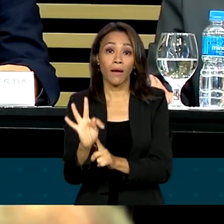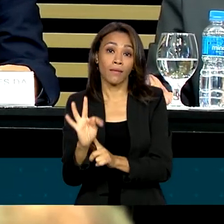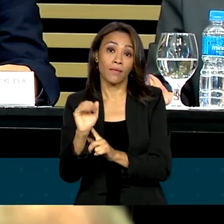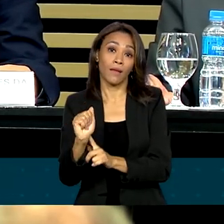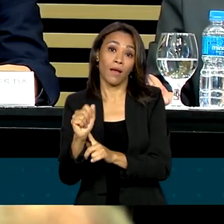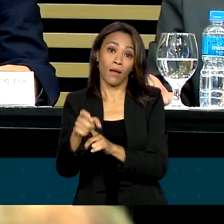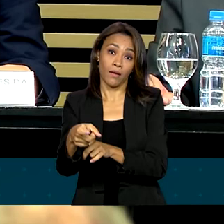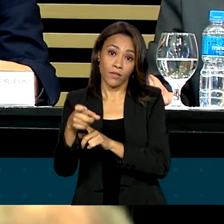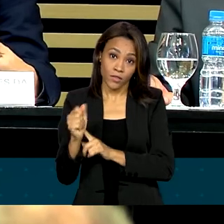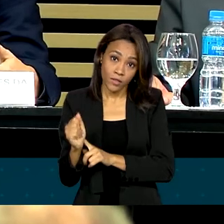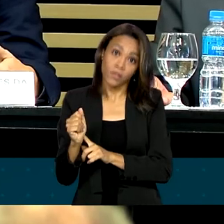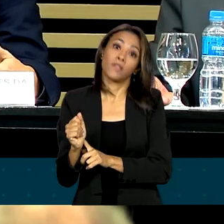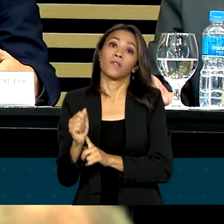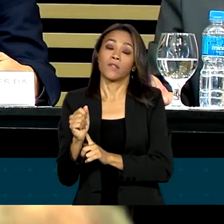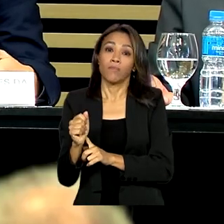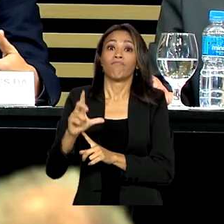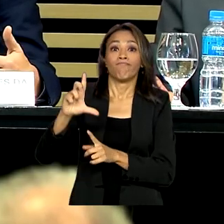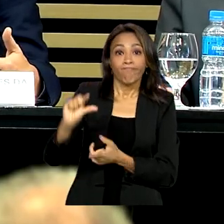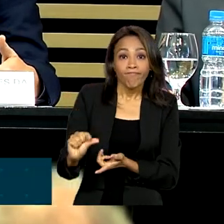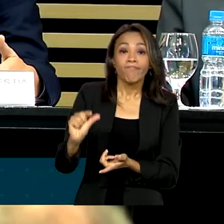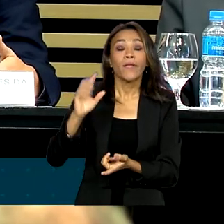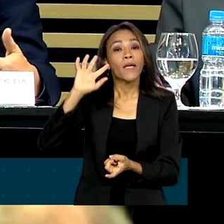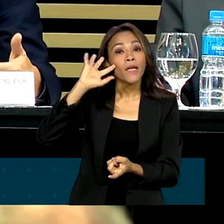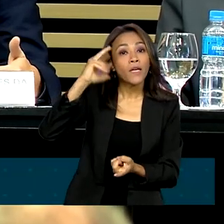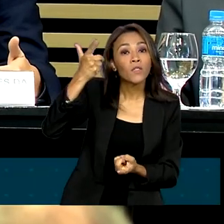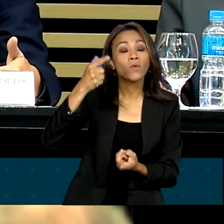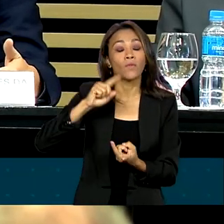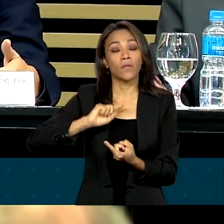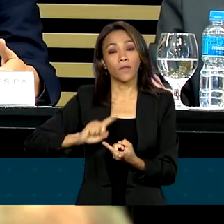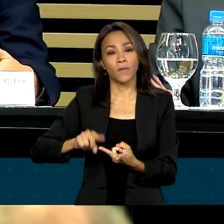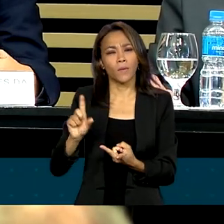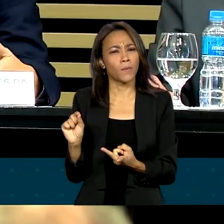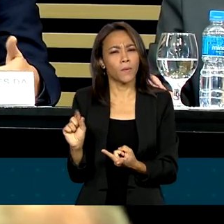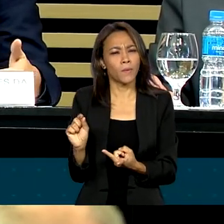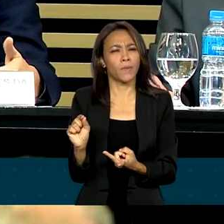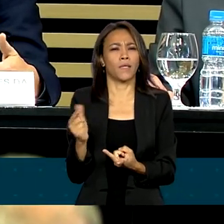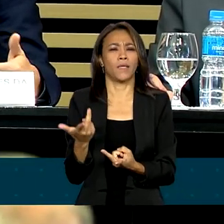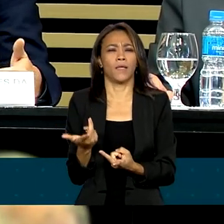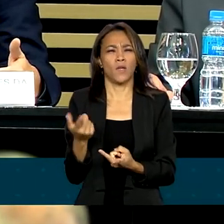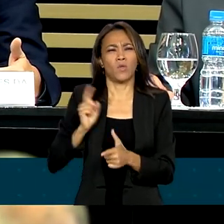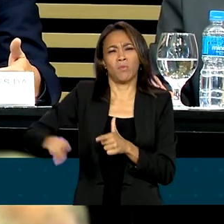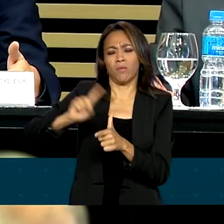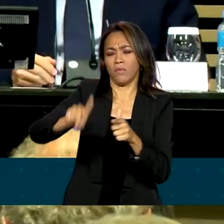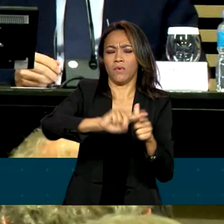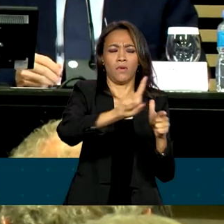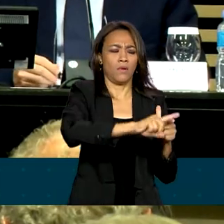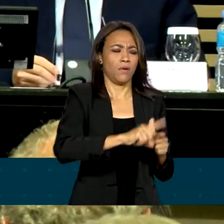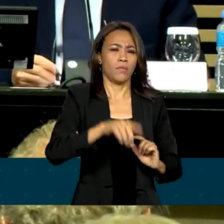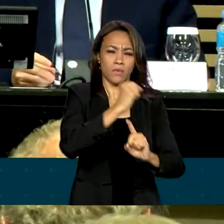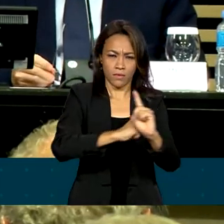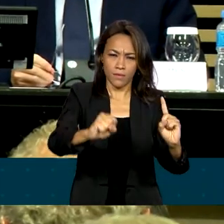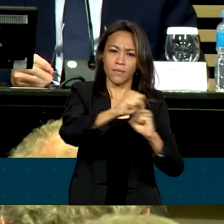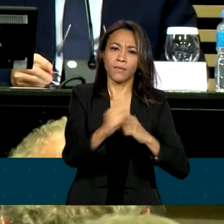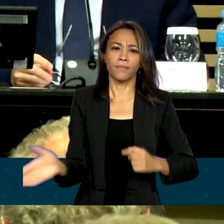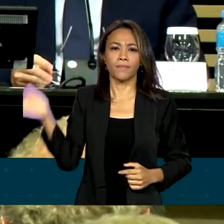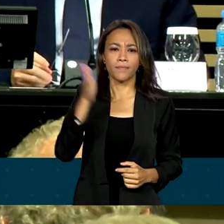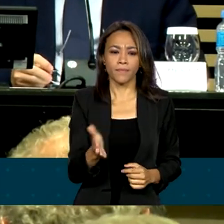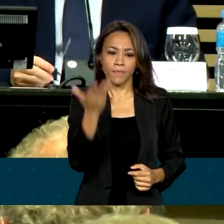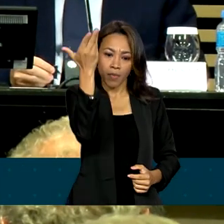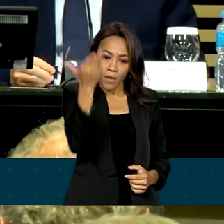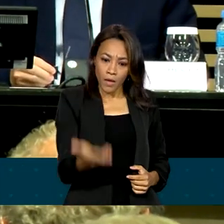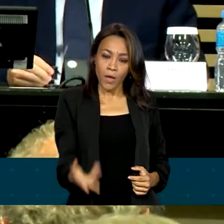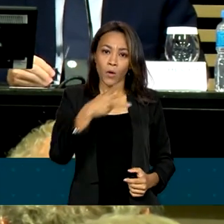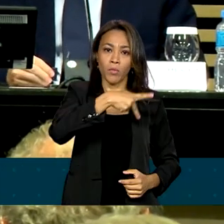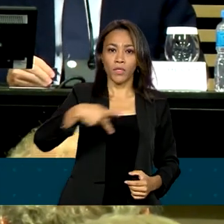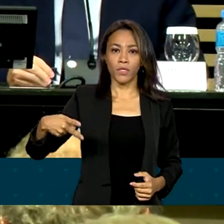economia, ajudando a resolver, inclusive, os prementes problemas sociais. O ministro da Fazenda defendeu